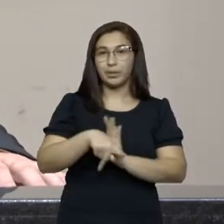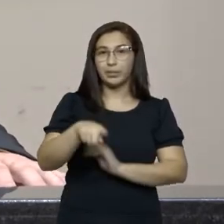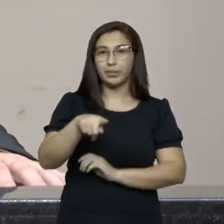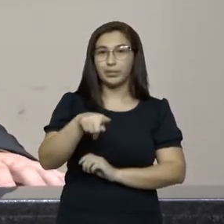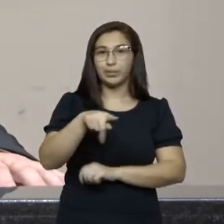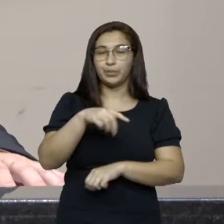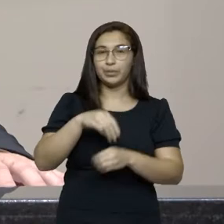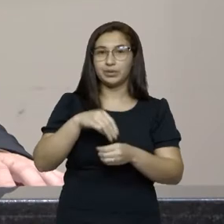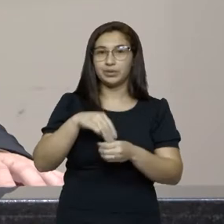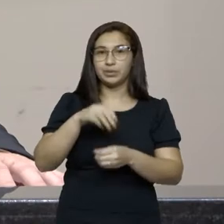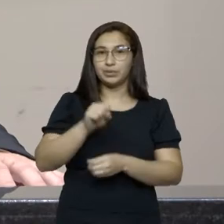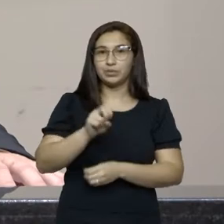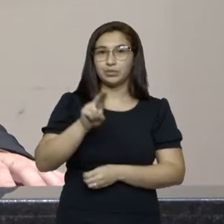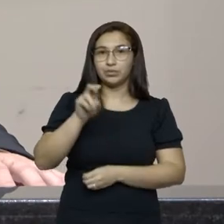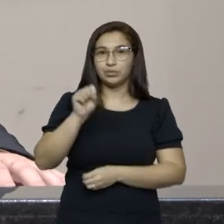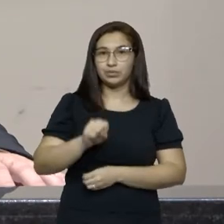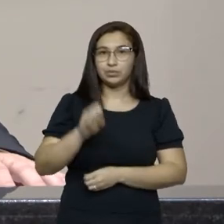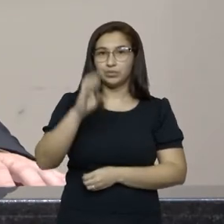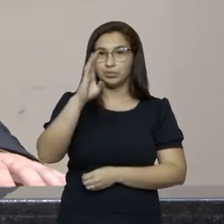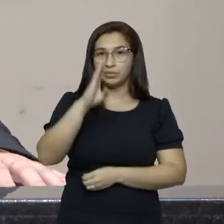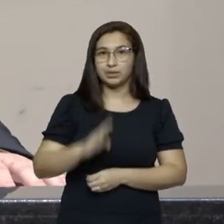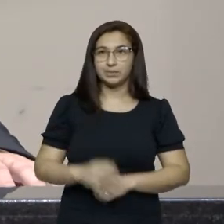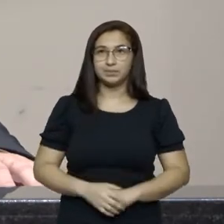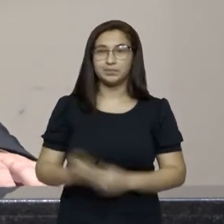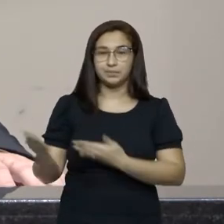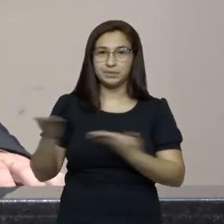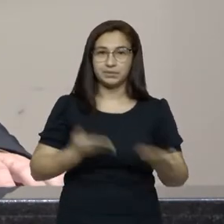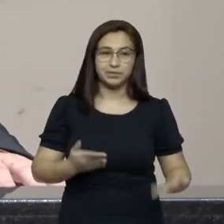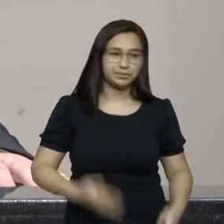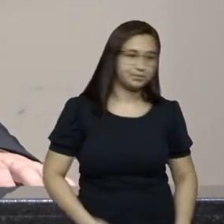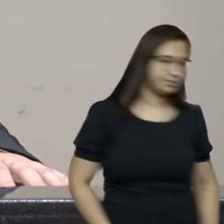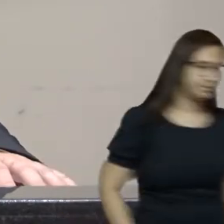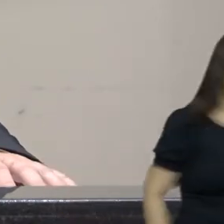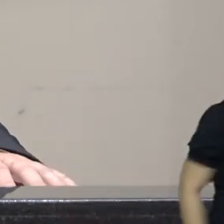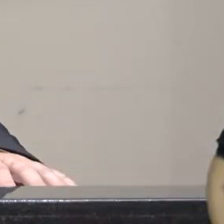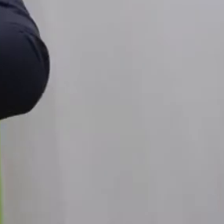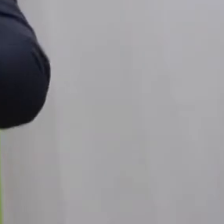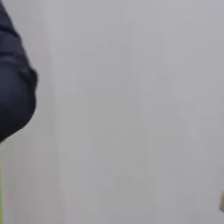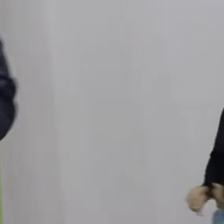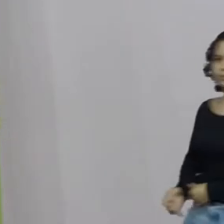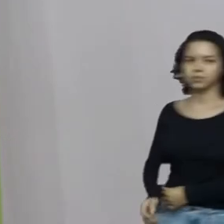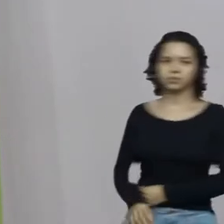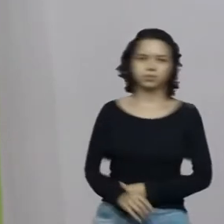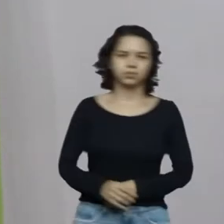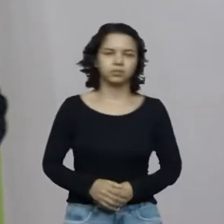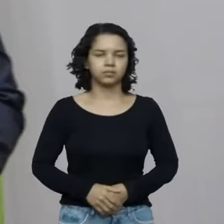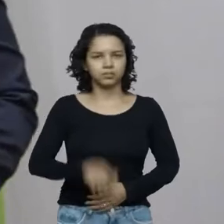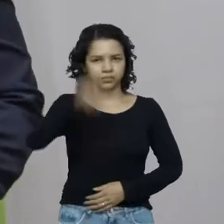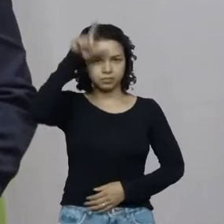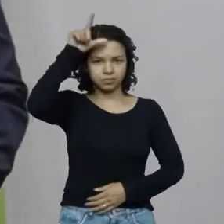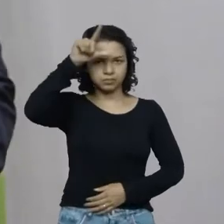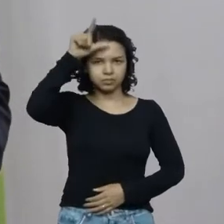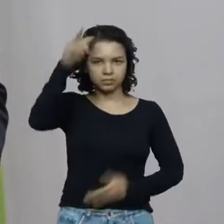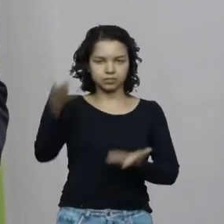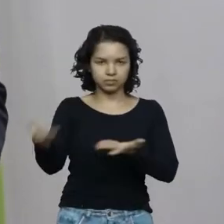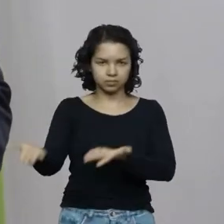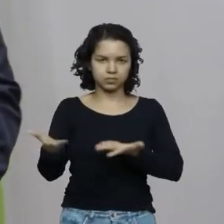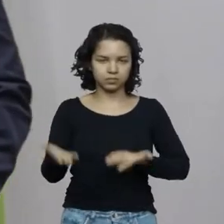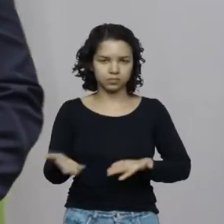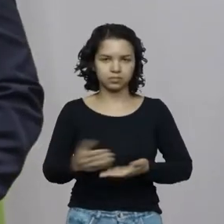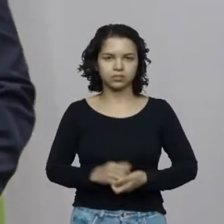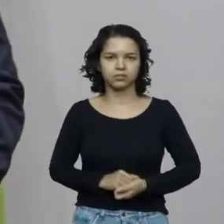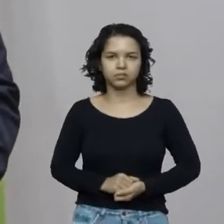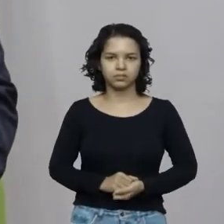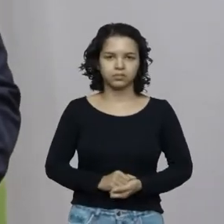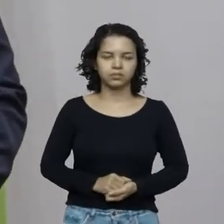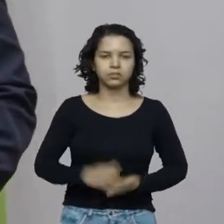-Brasil. Seja bem-vindo. Palavra do deputado Sargento Lima. Muito